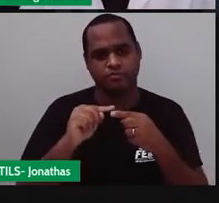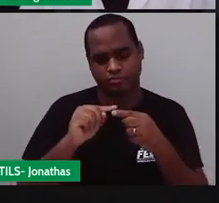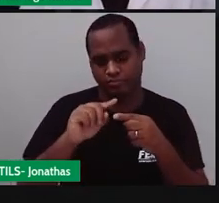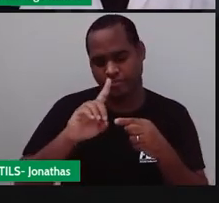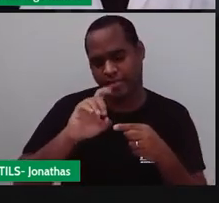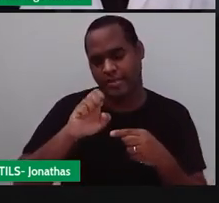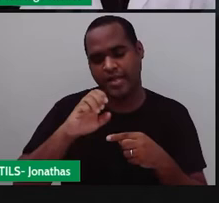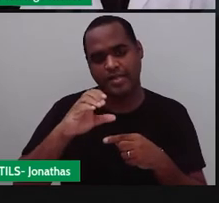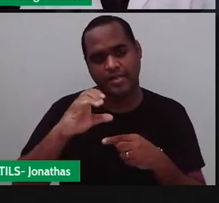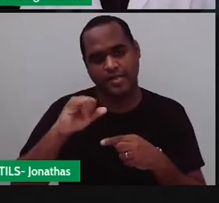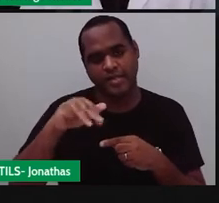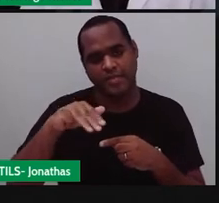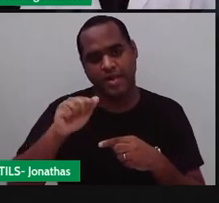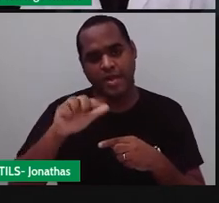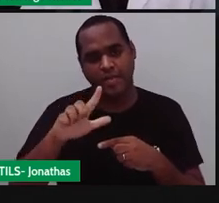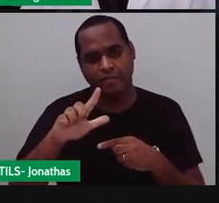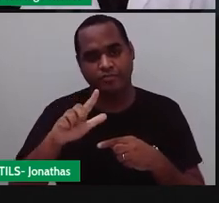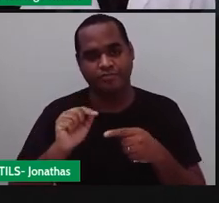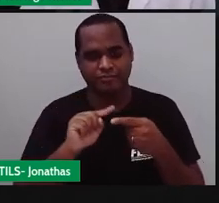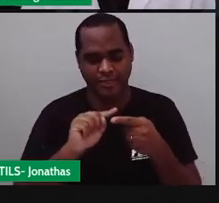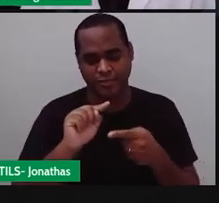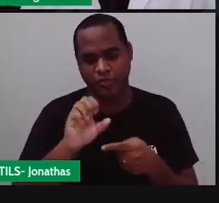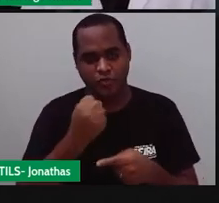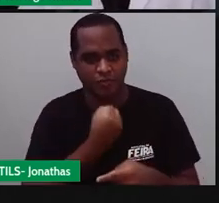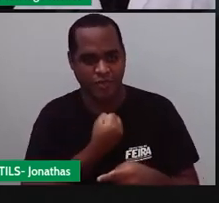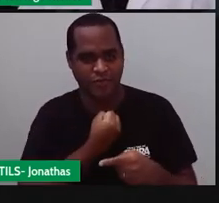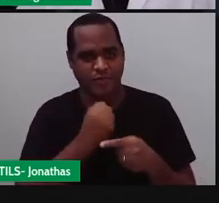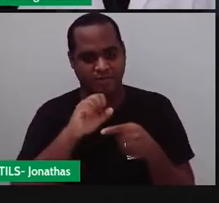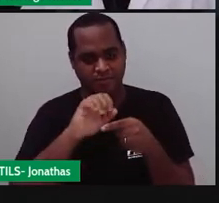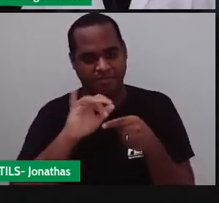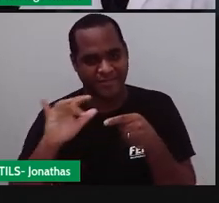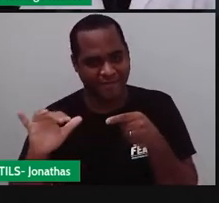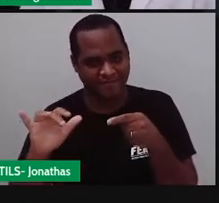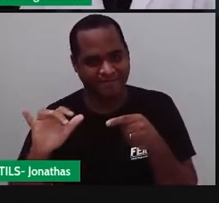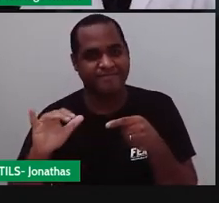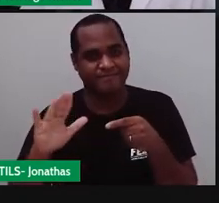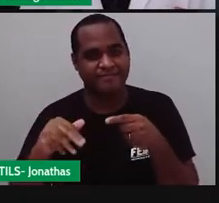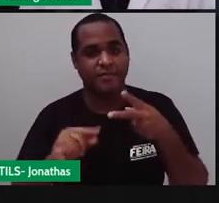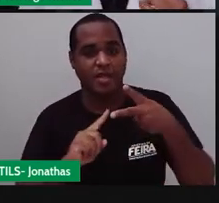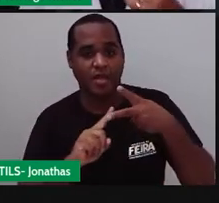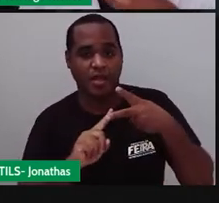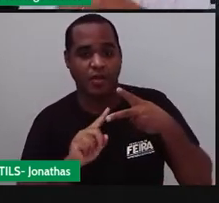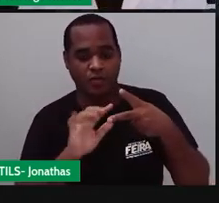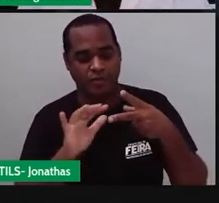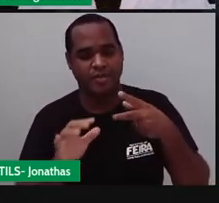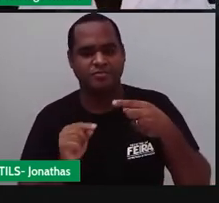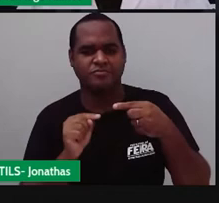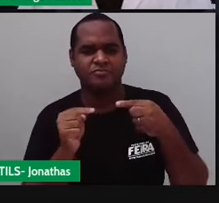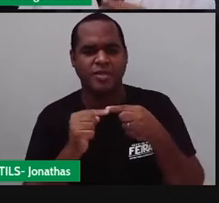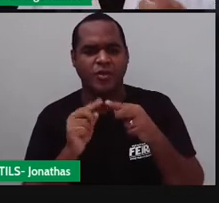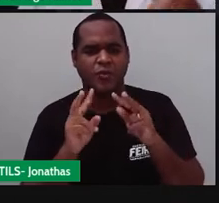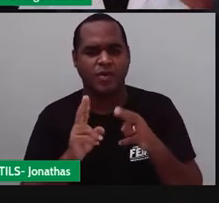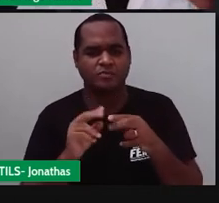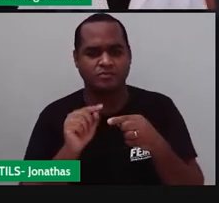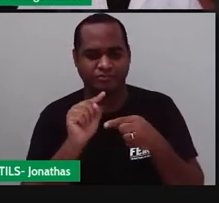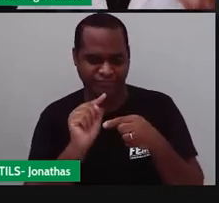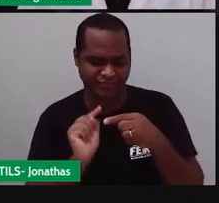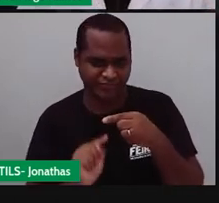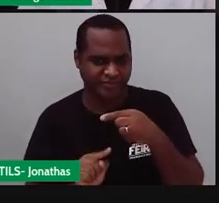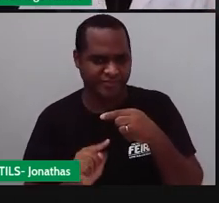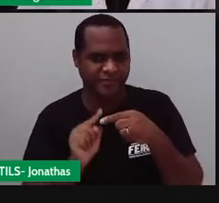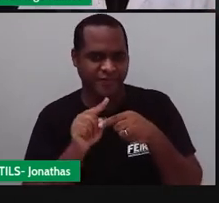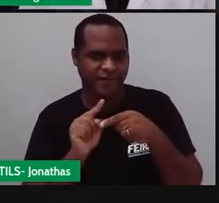e outro na forma fracionária. Bom, pelo nome forma fracionária, você já